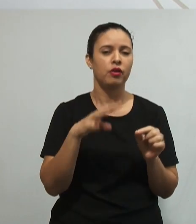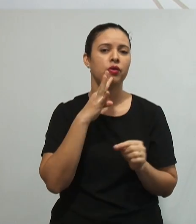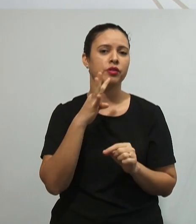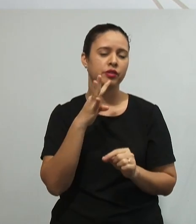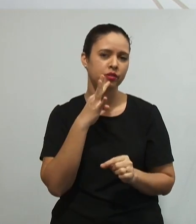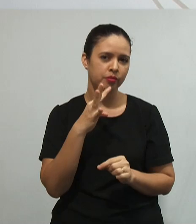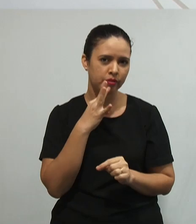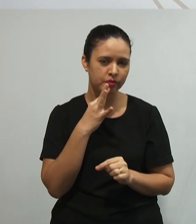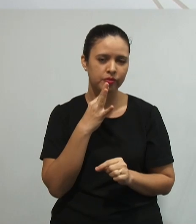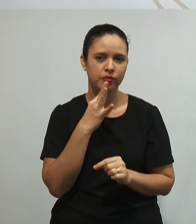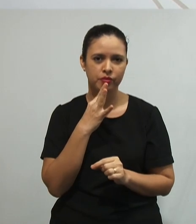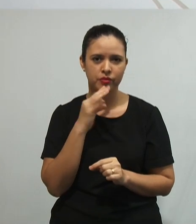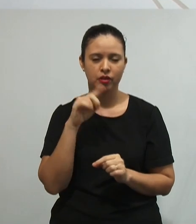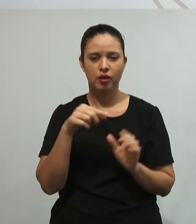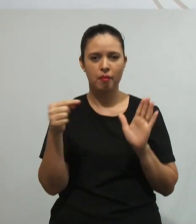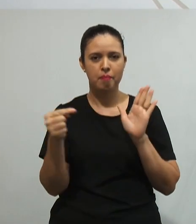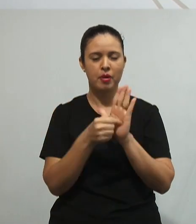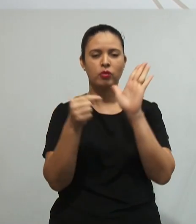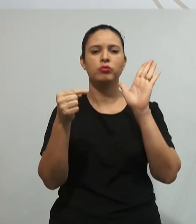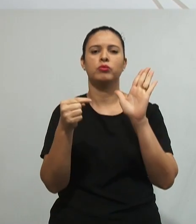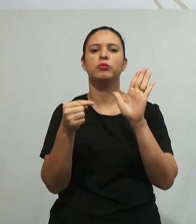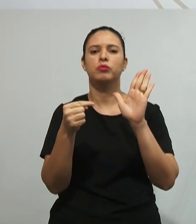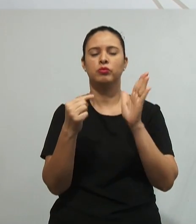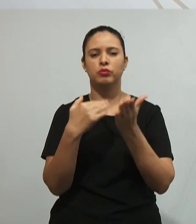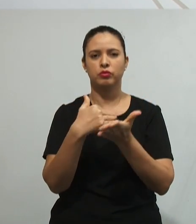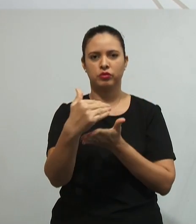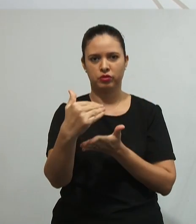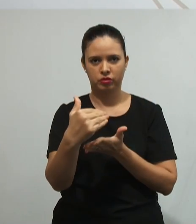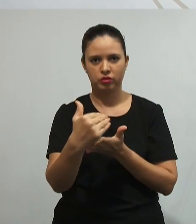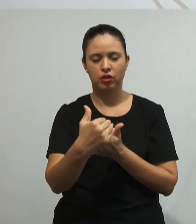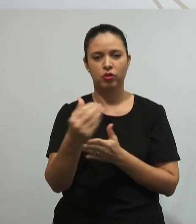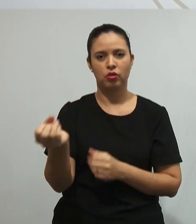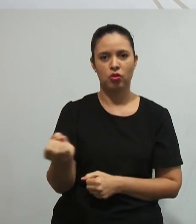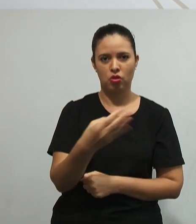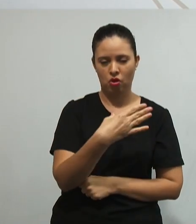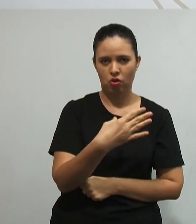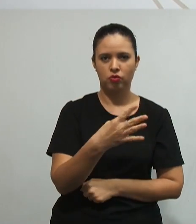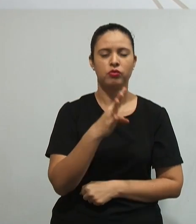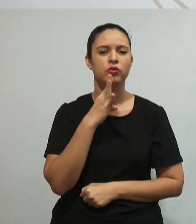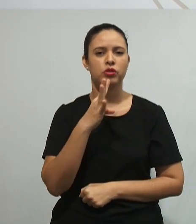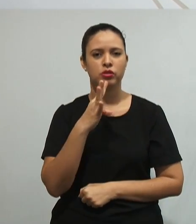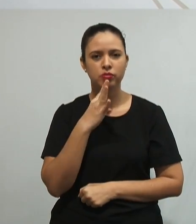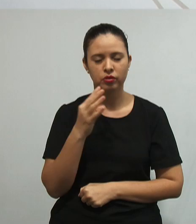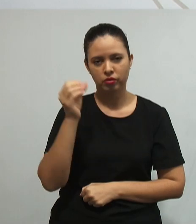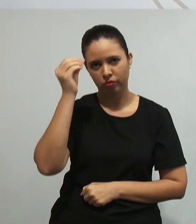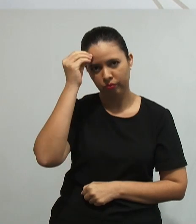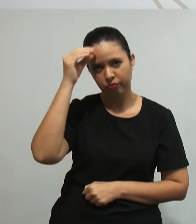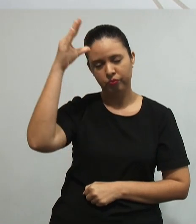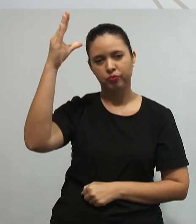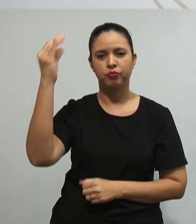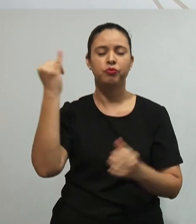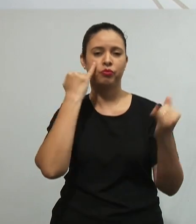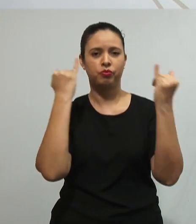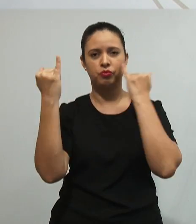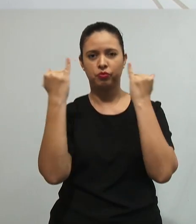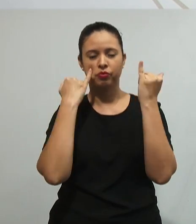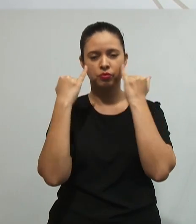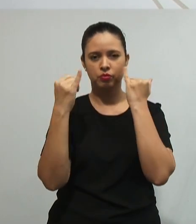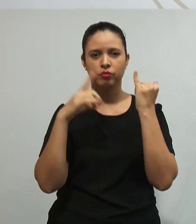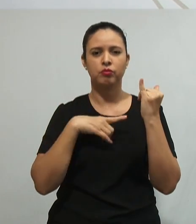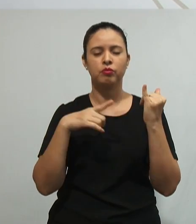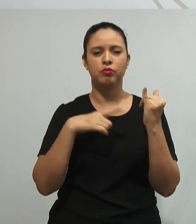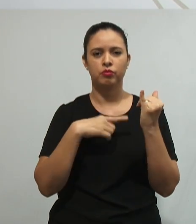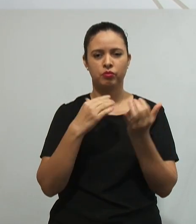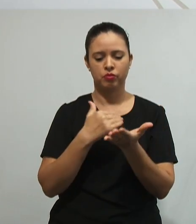prévios servirão como ponto de ancoragem, ou seja, os novos conhecimentos, as novas informações, elas vão ter